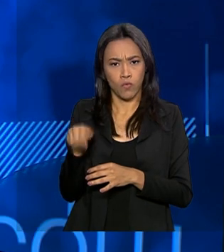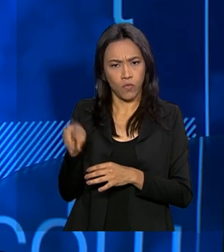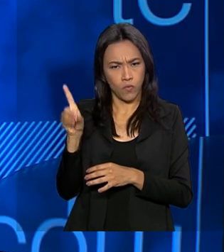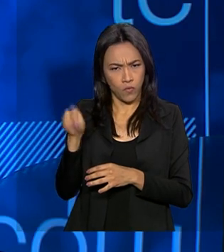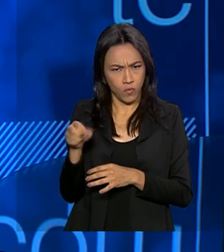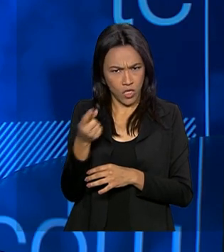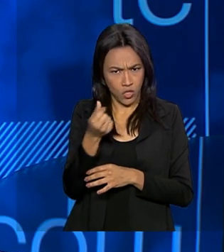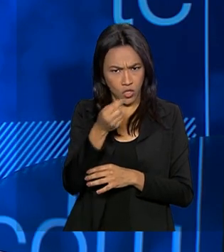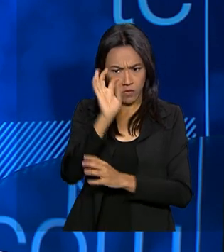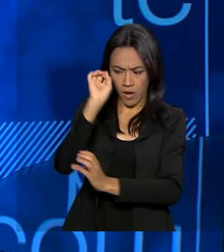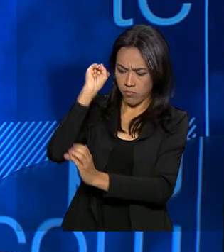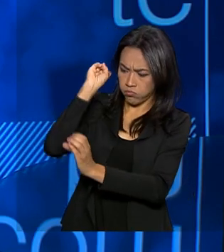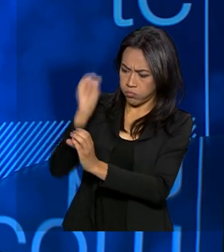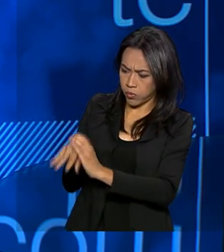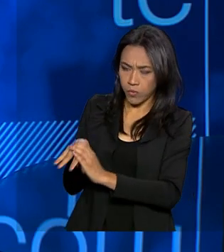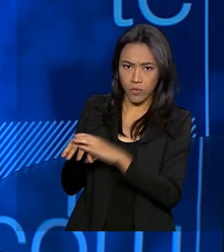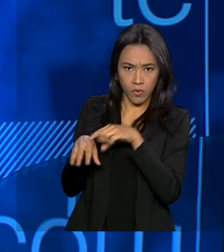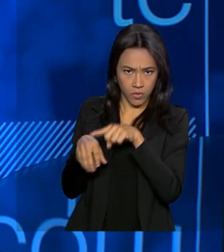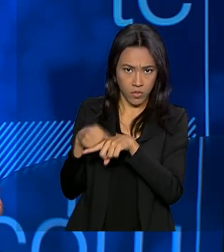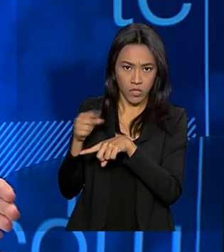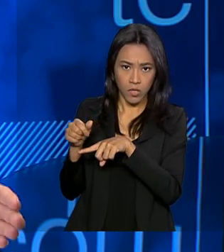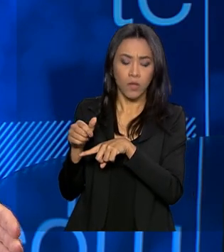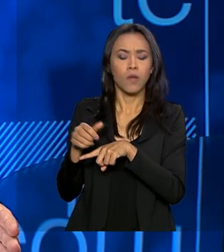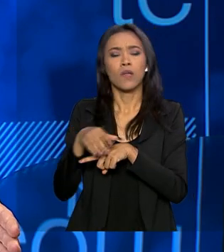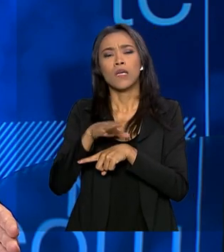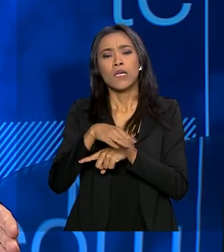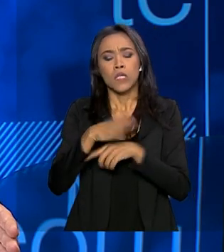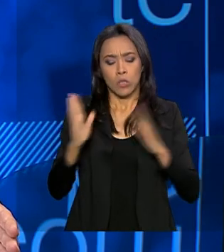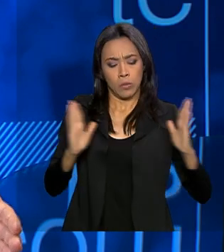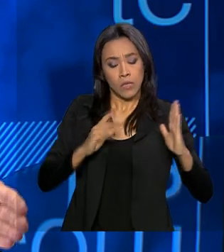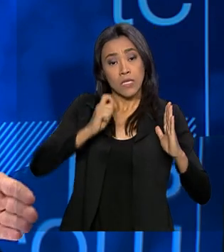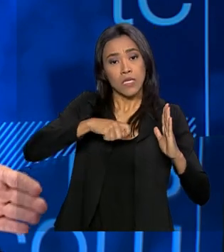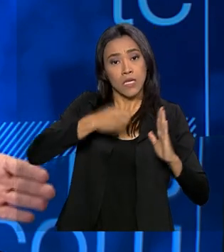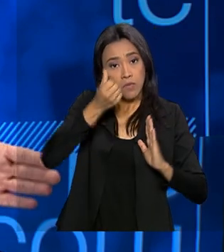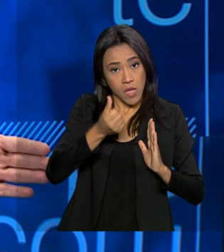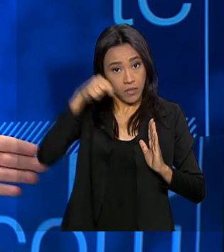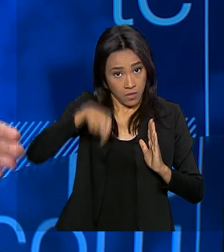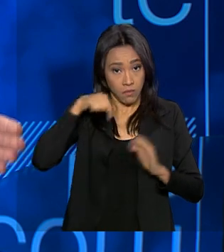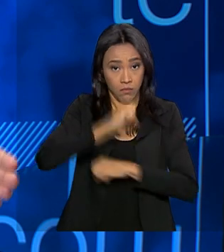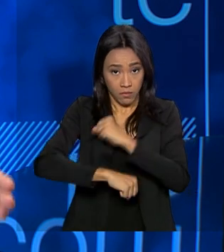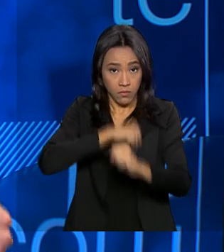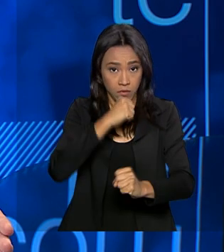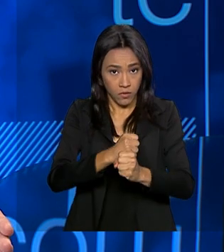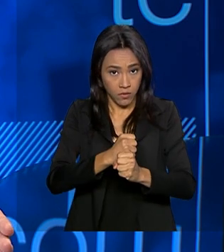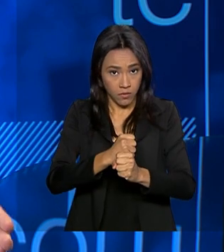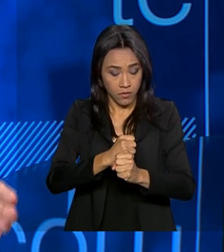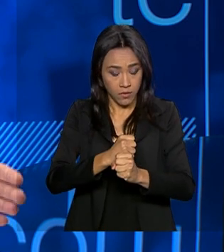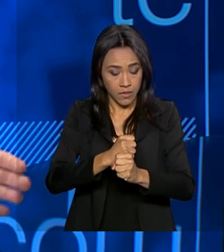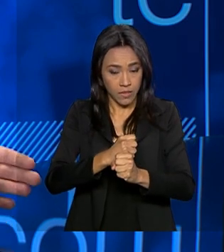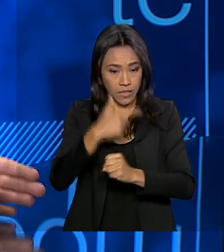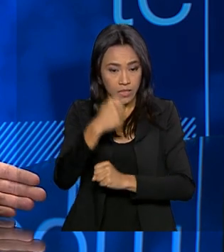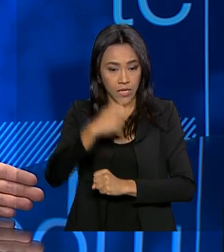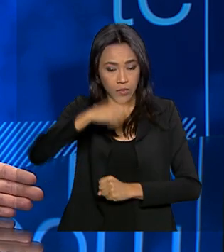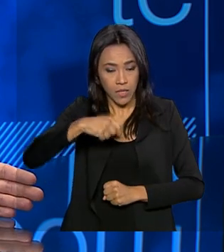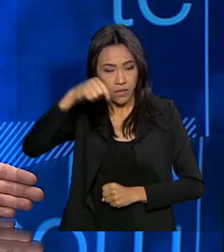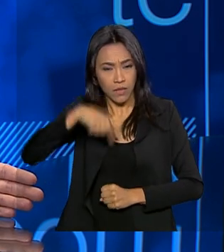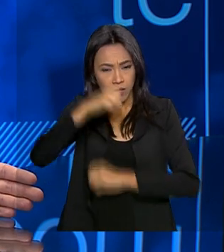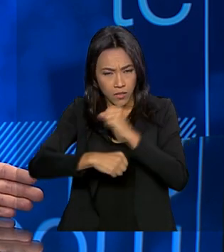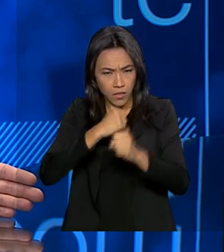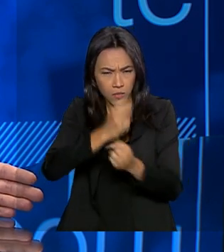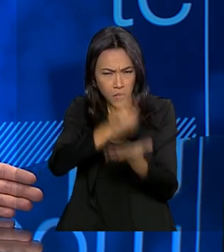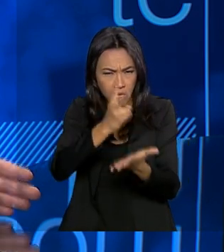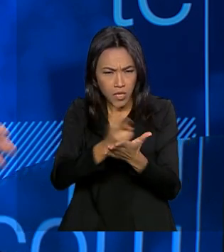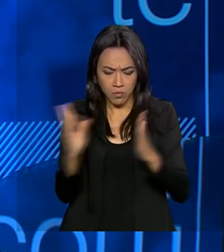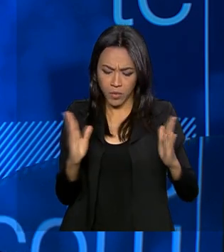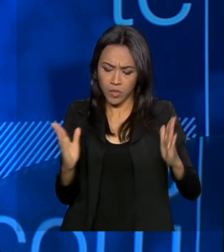vão para o fundo. E nos primeiros sete meses deste ano, em relação ao mesmo período do ano